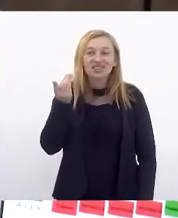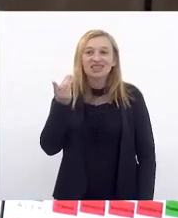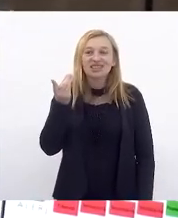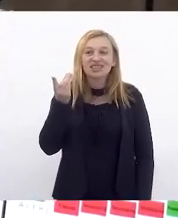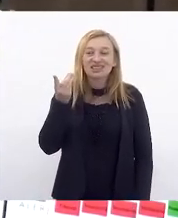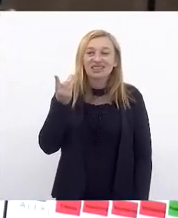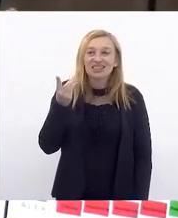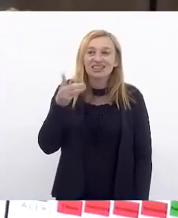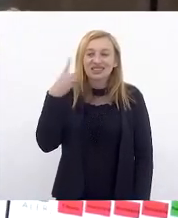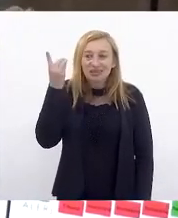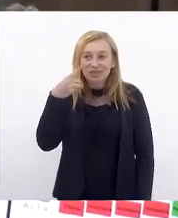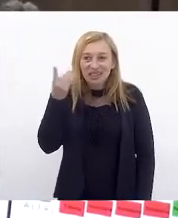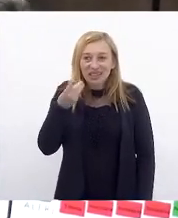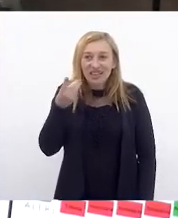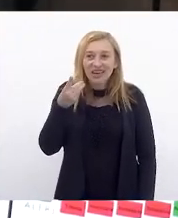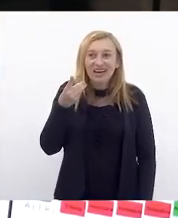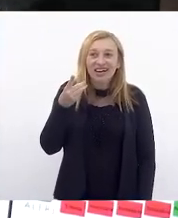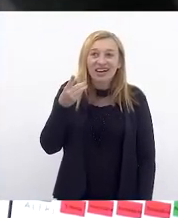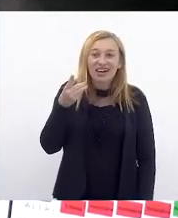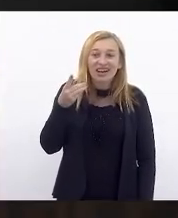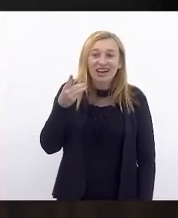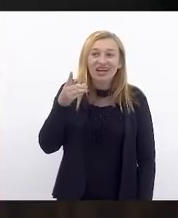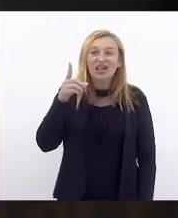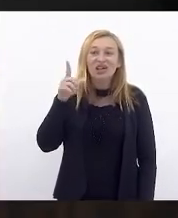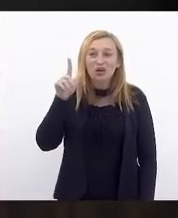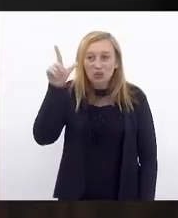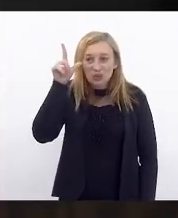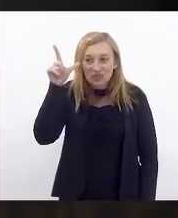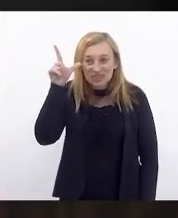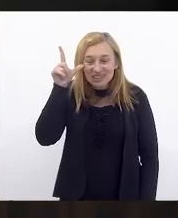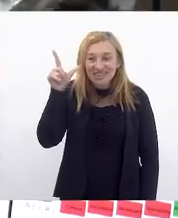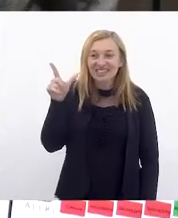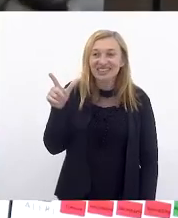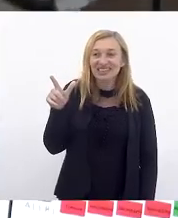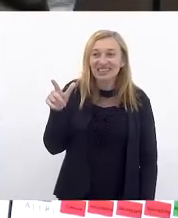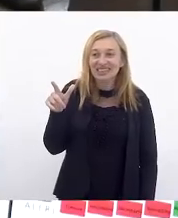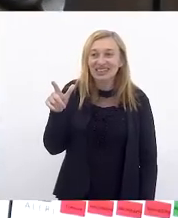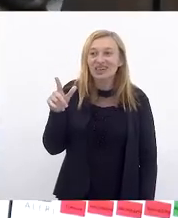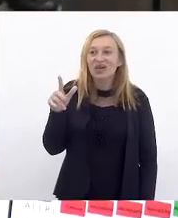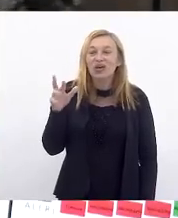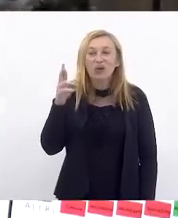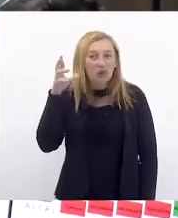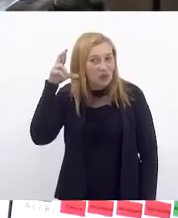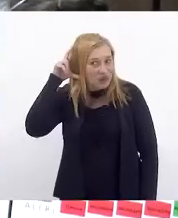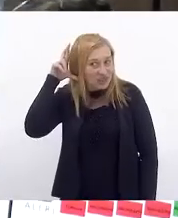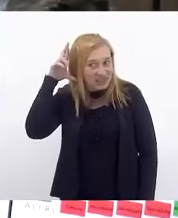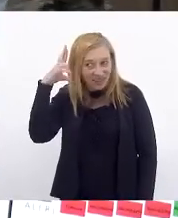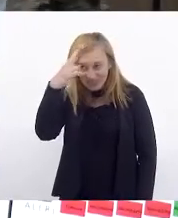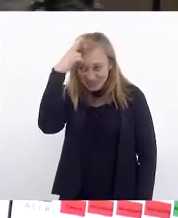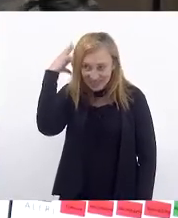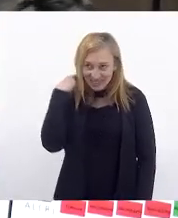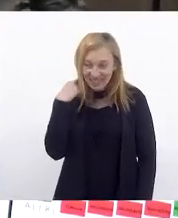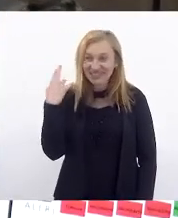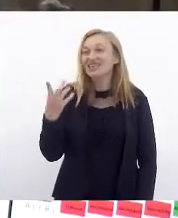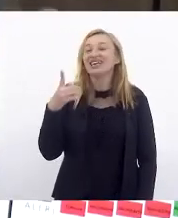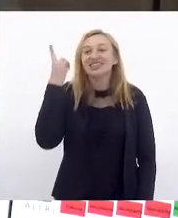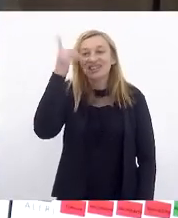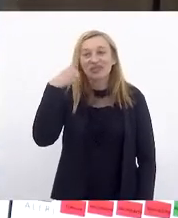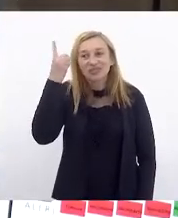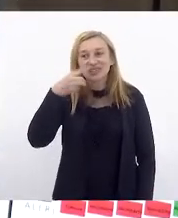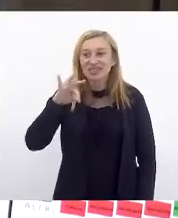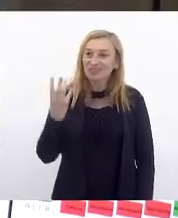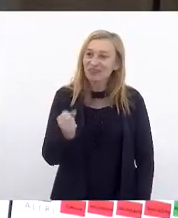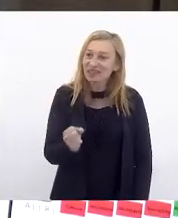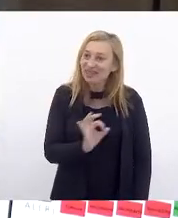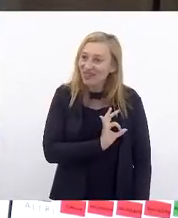Francisco, a deputada Lucinha, a deputada Rosane Félix, a deputada Marta